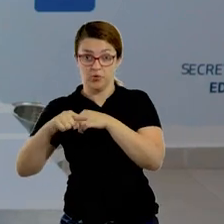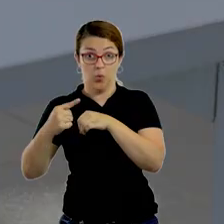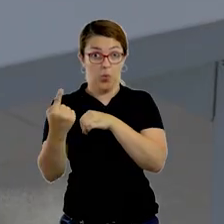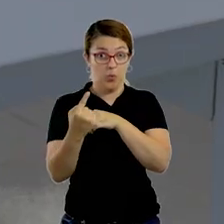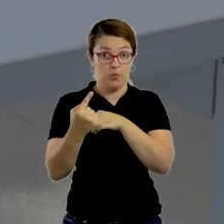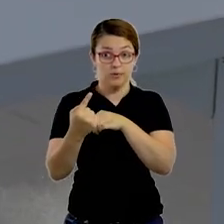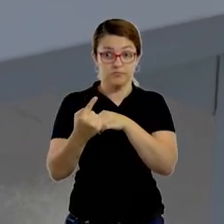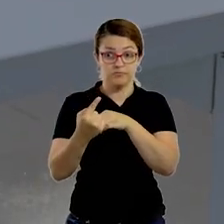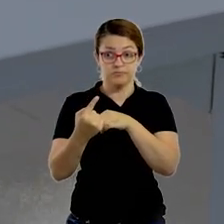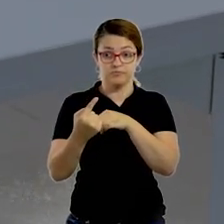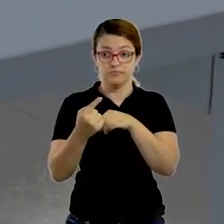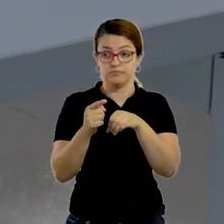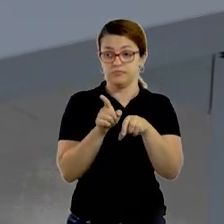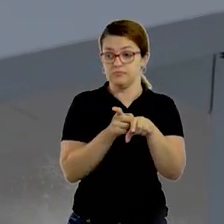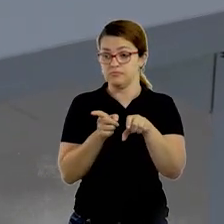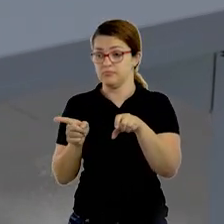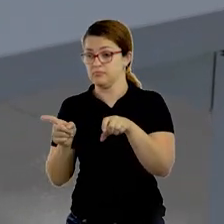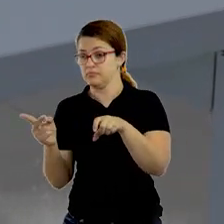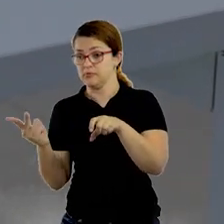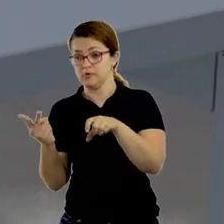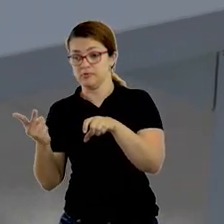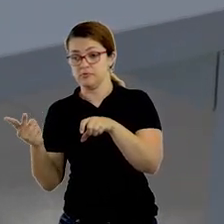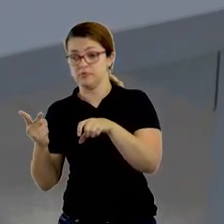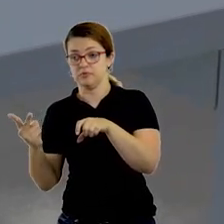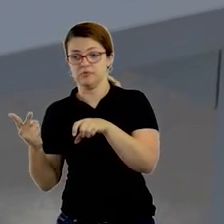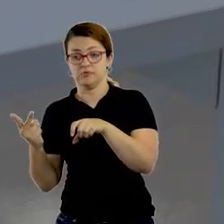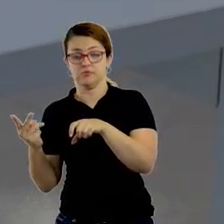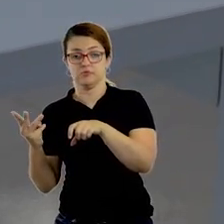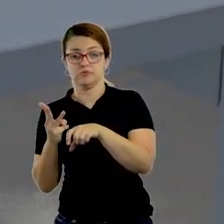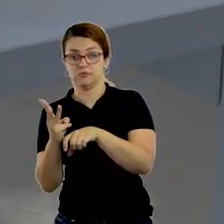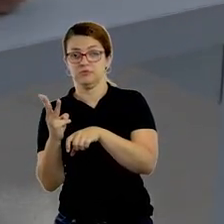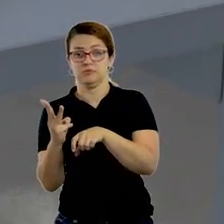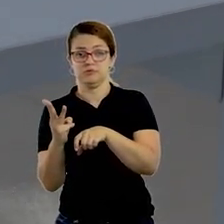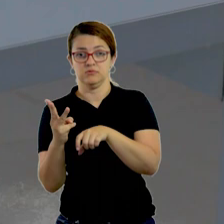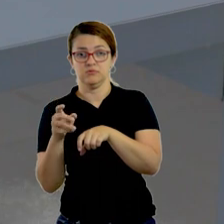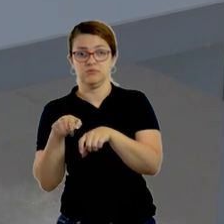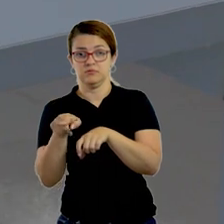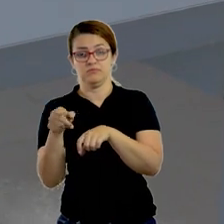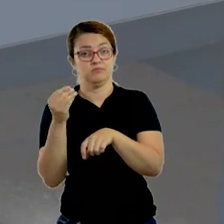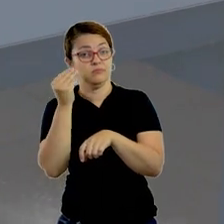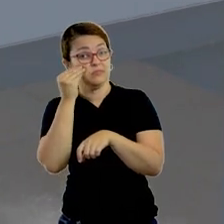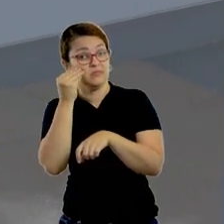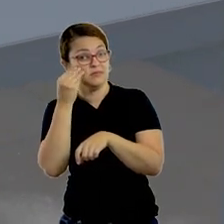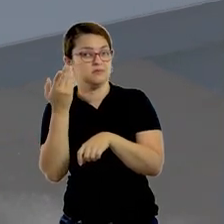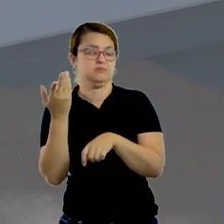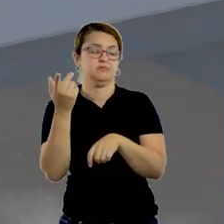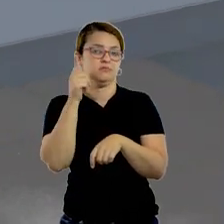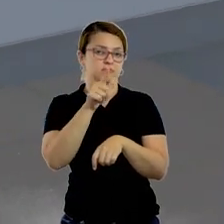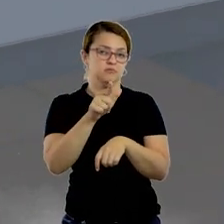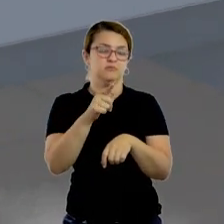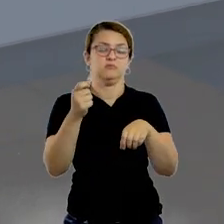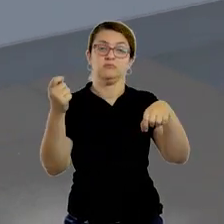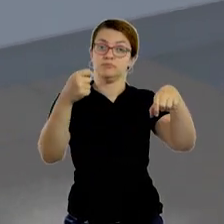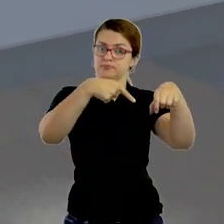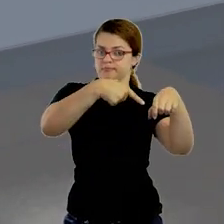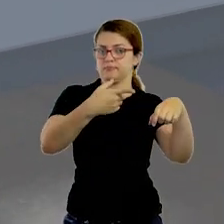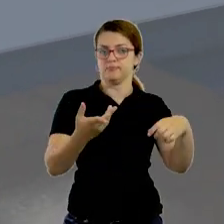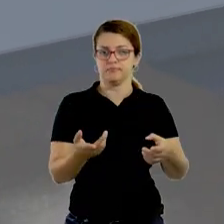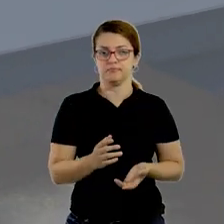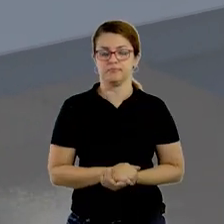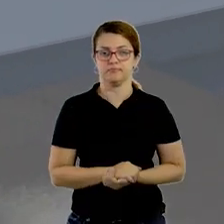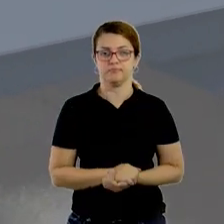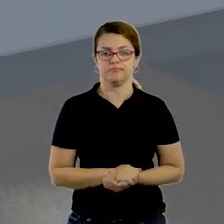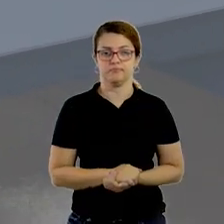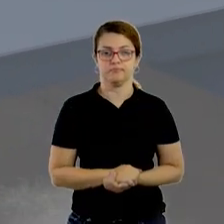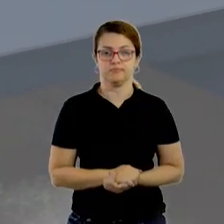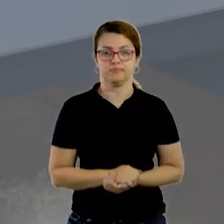a próxima tampinha passa entre, a próxima passa entre e assim ele tenta acertar o gol na